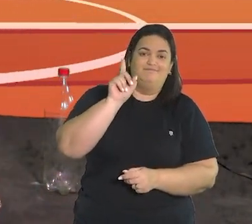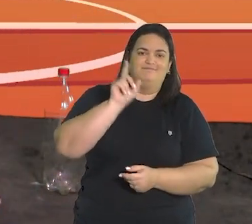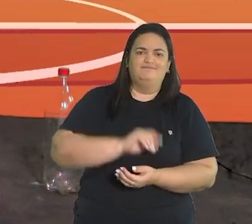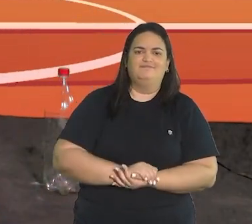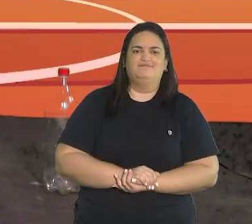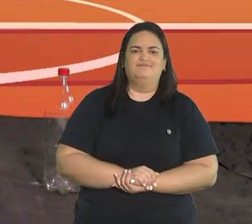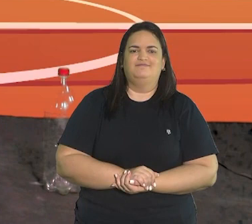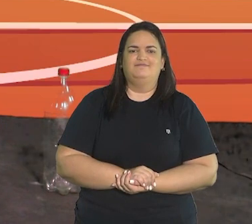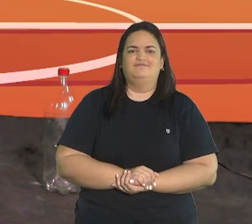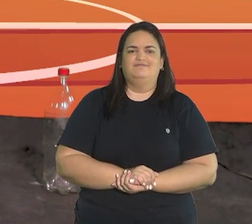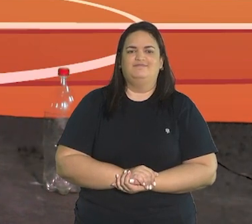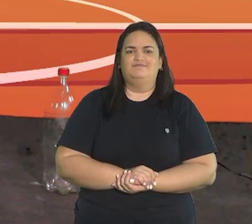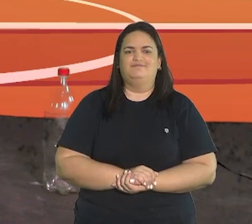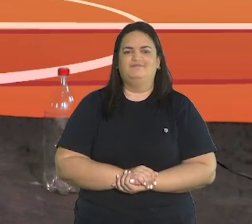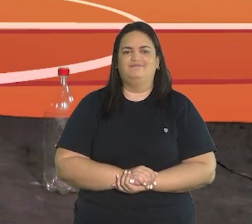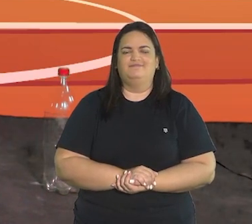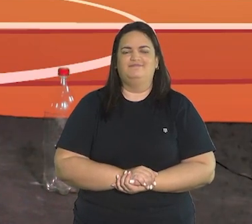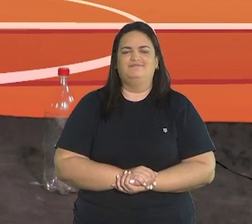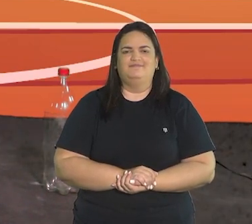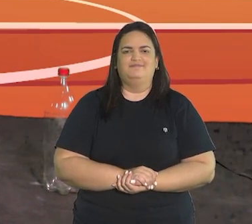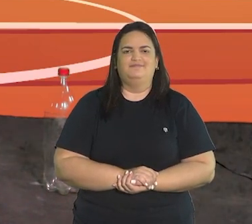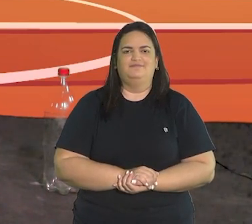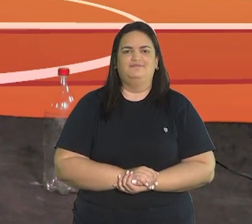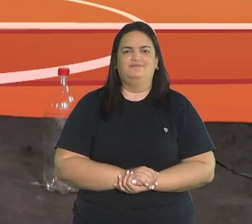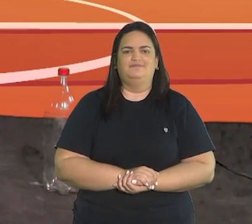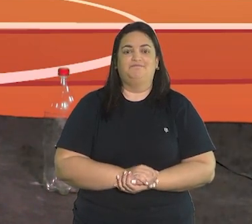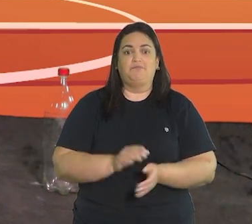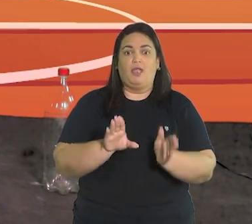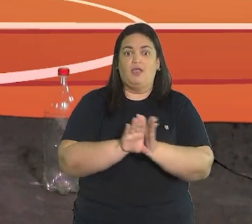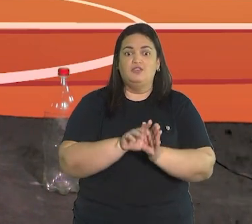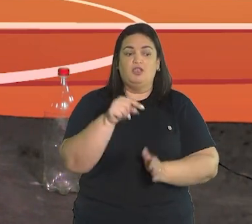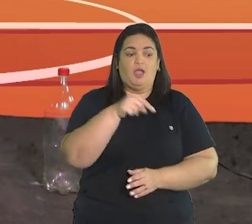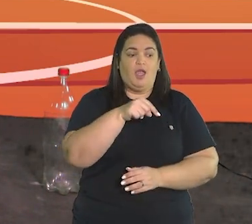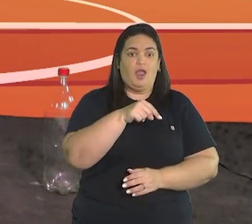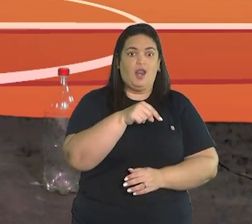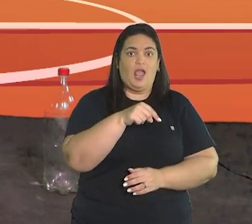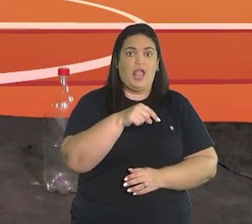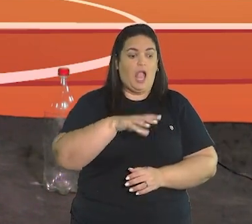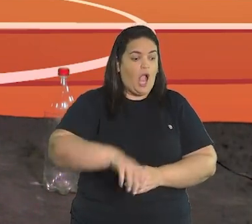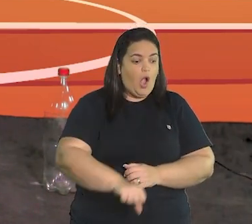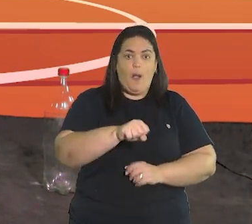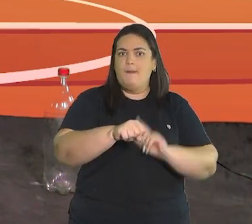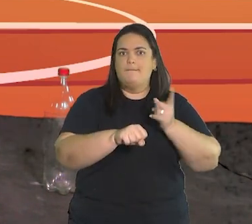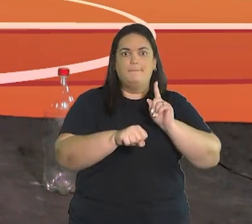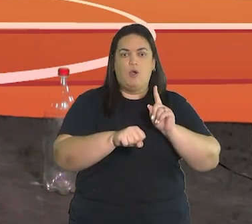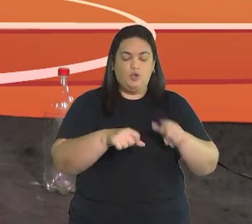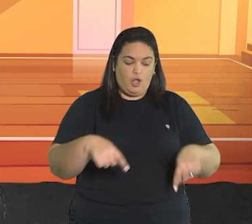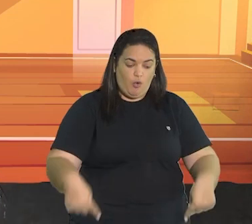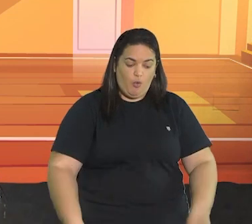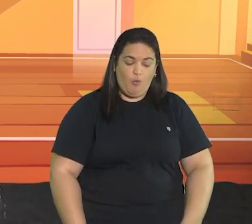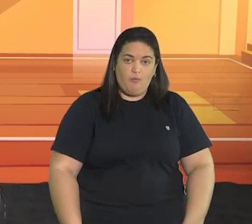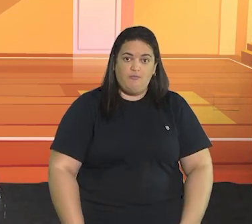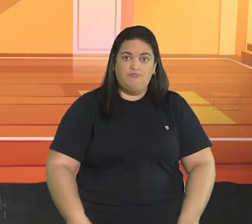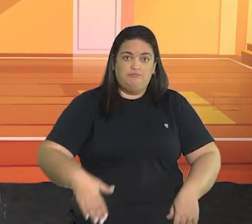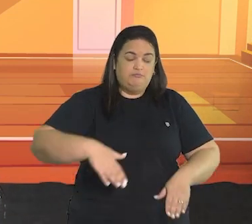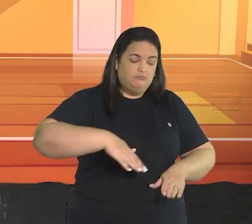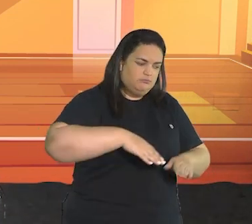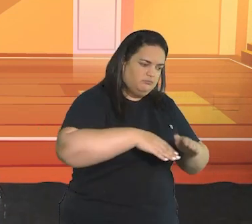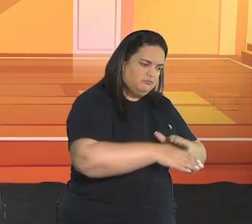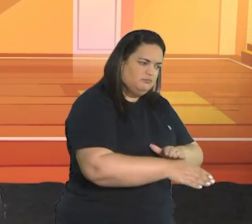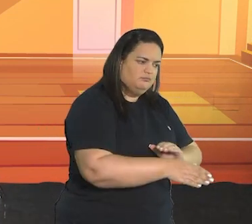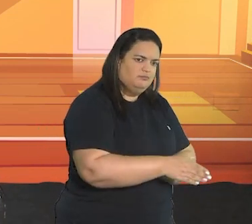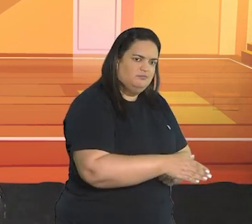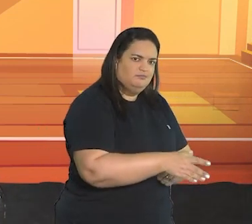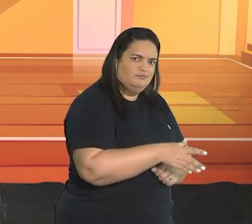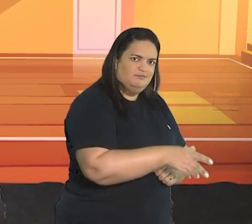Sem derrubar as garrafas. Chegando no banco, vou apoiar o cabide na